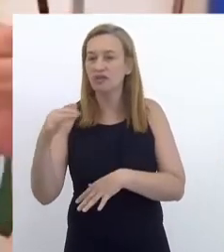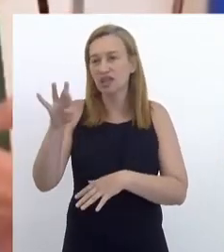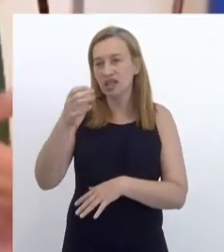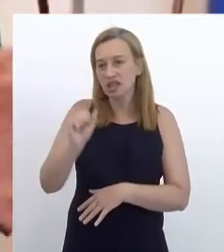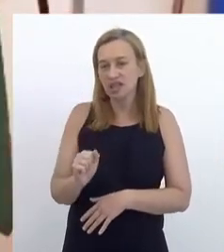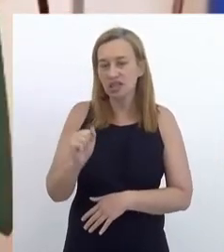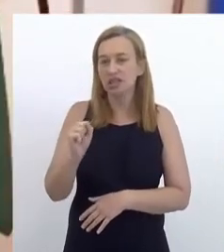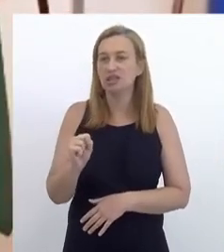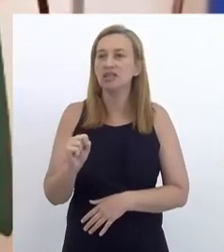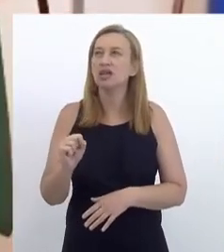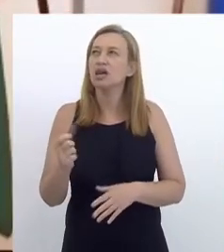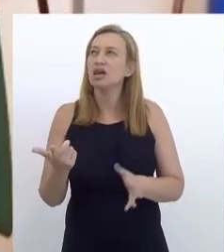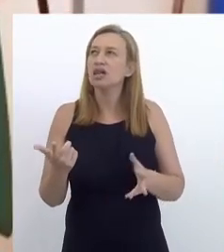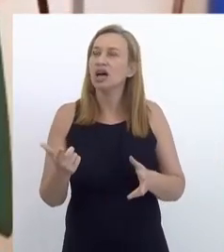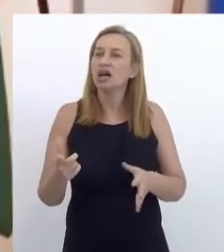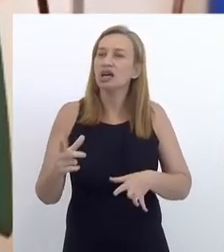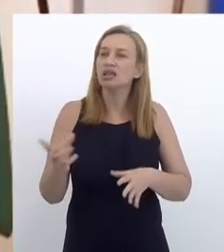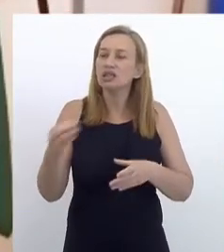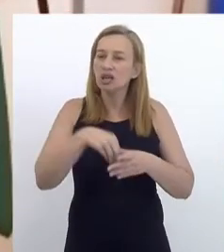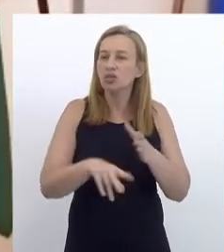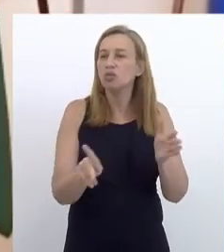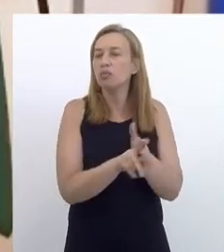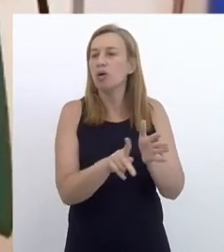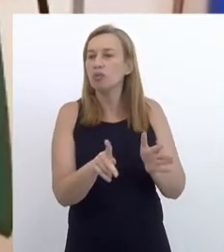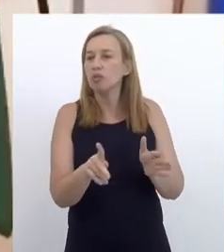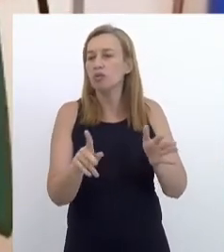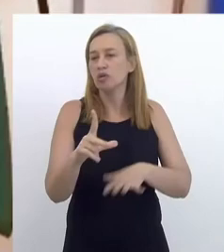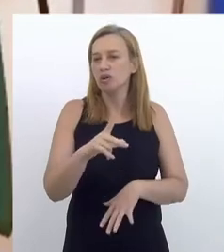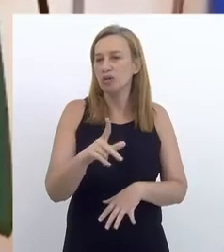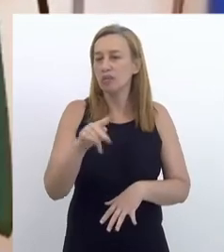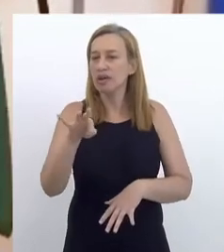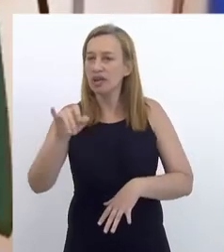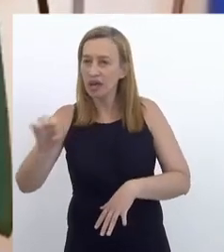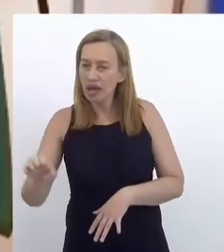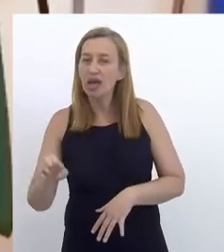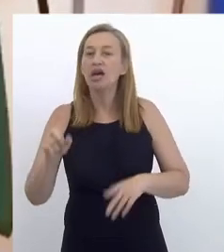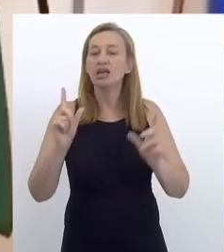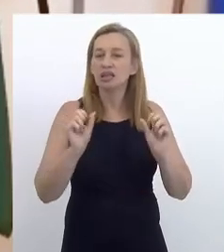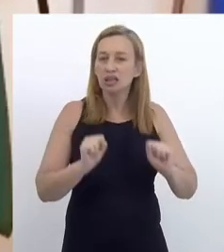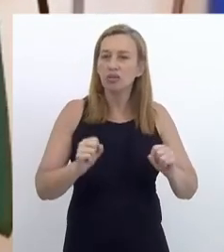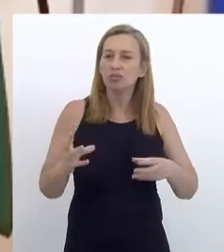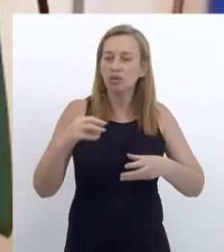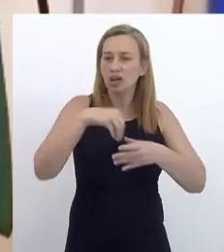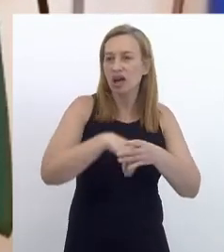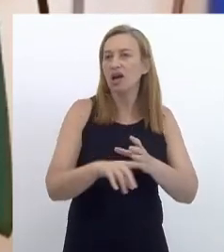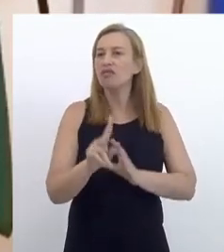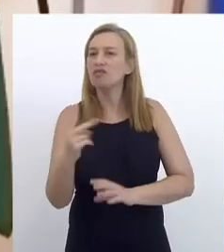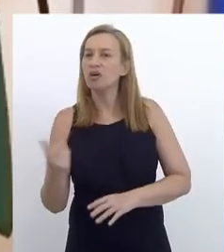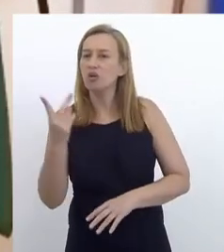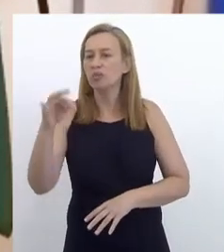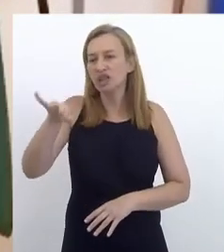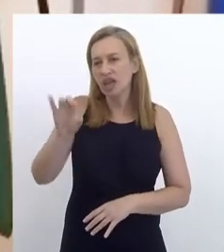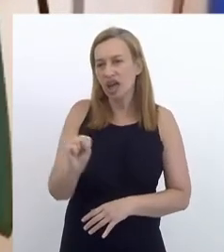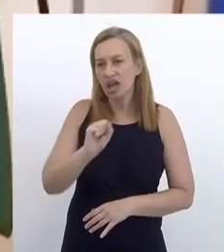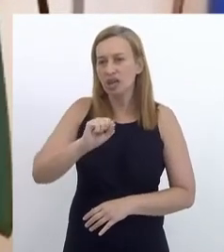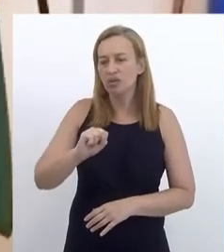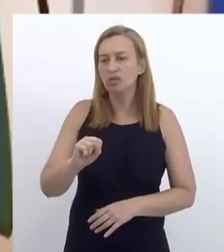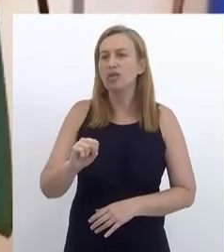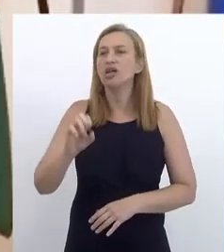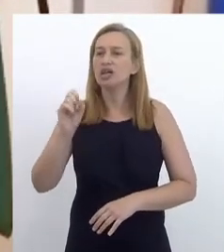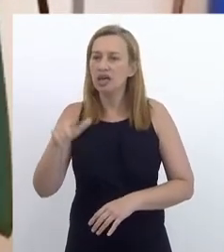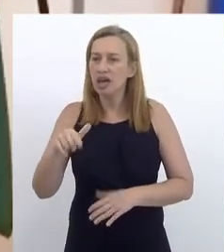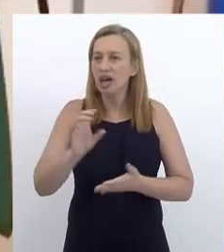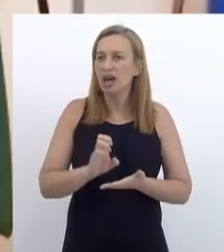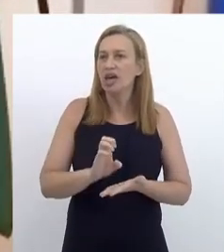que está no próprio projeto do BNDES. Nós temos a possibilidade de agregar valor ao minério que é exportado